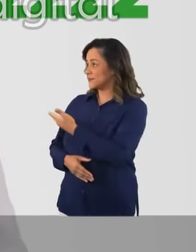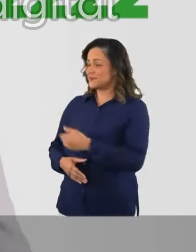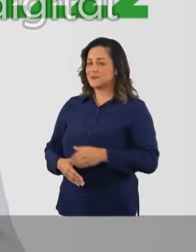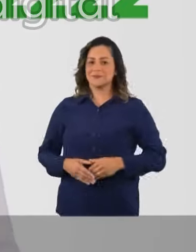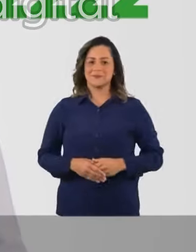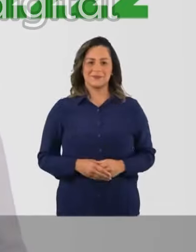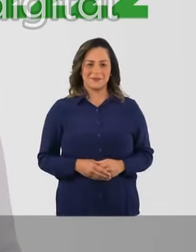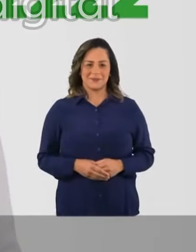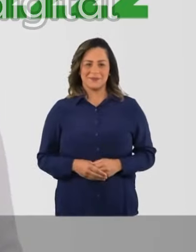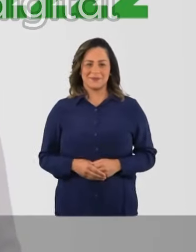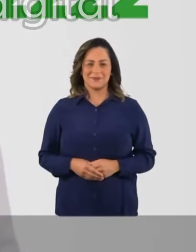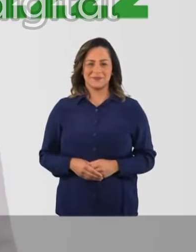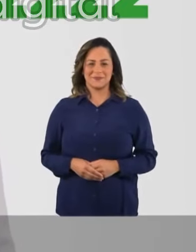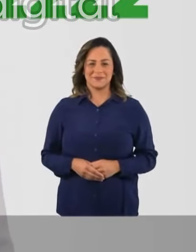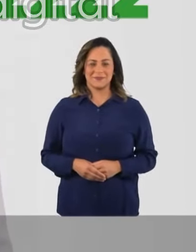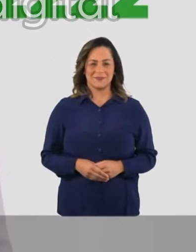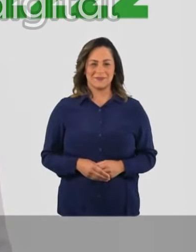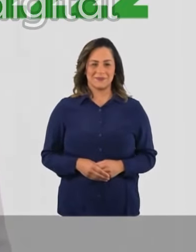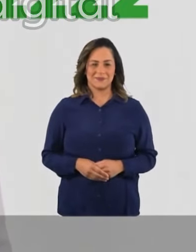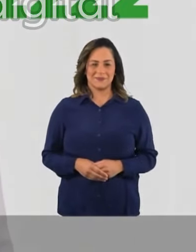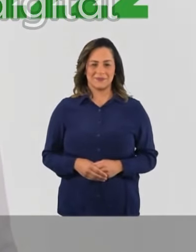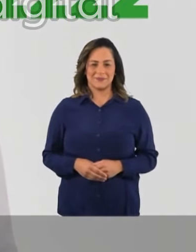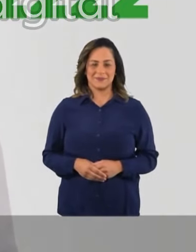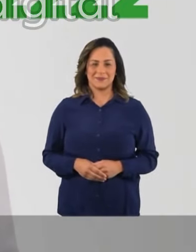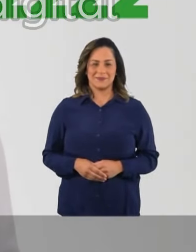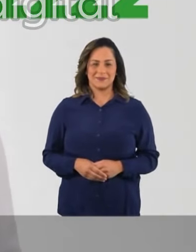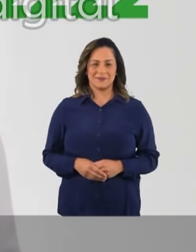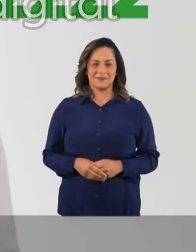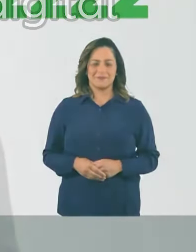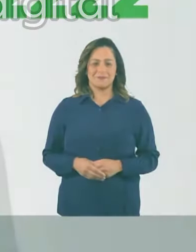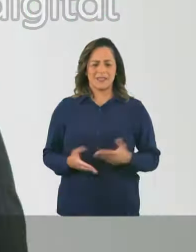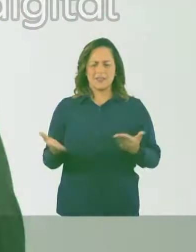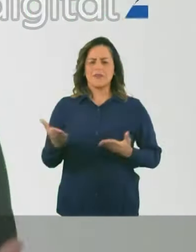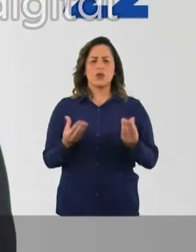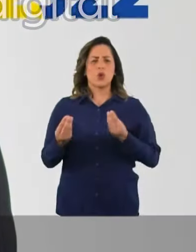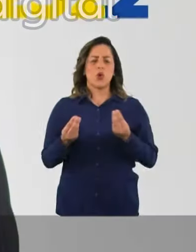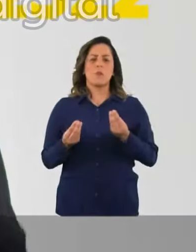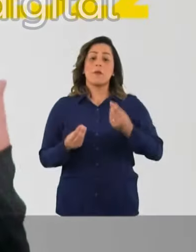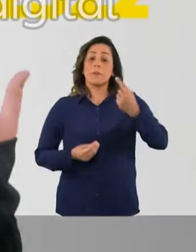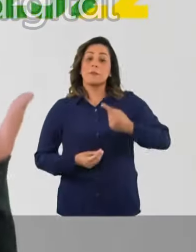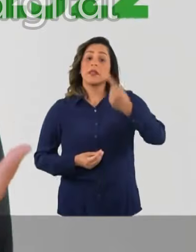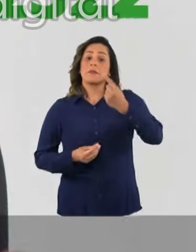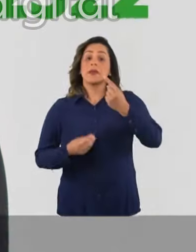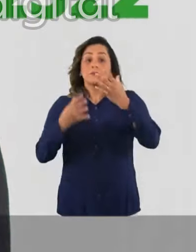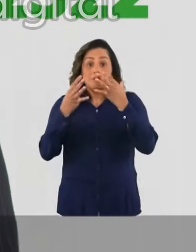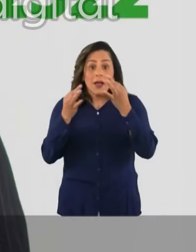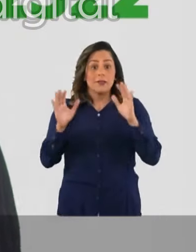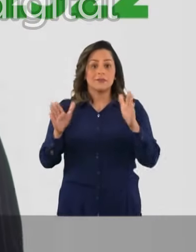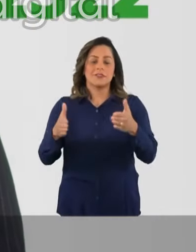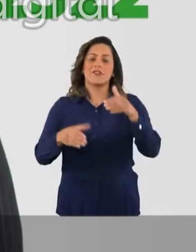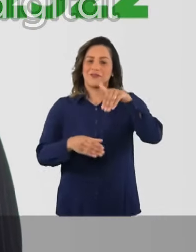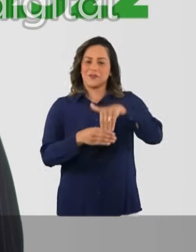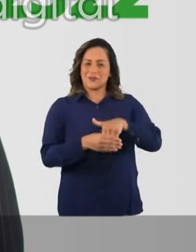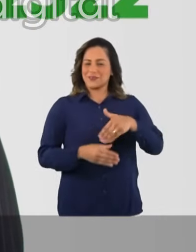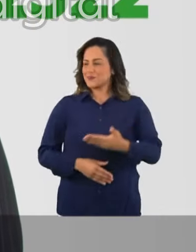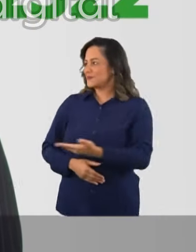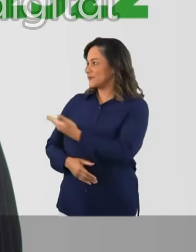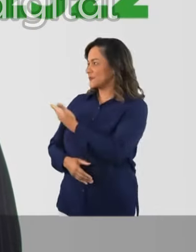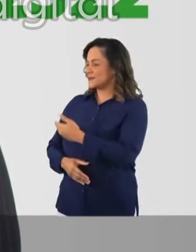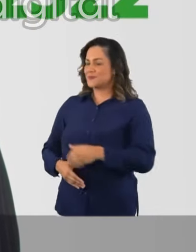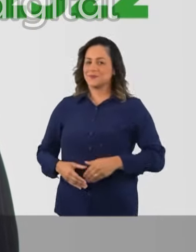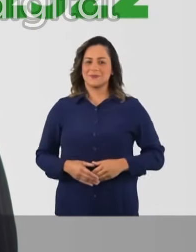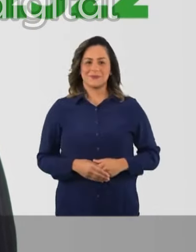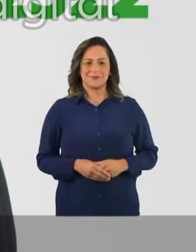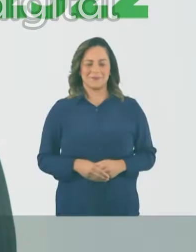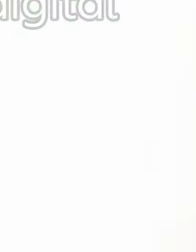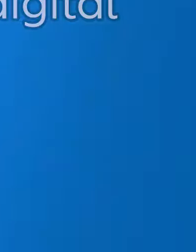22-22-2. Sou Naira Fernandes, 22-22-2. Servir começa pelo ouvir. Vote Juliana Rosa, 22